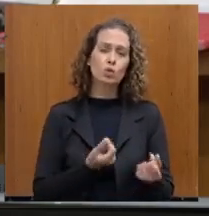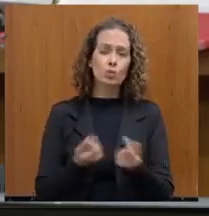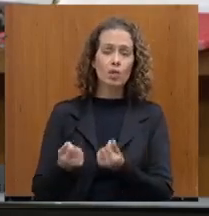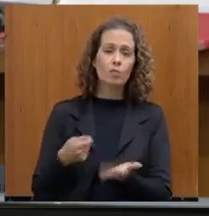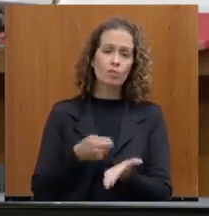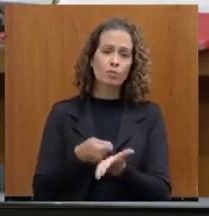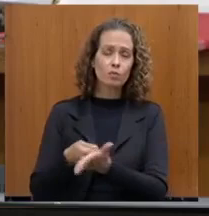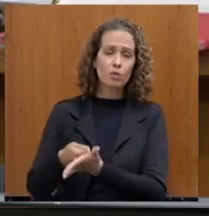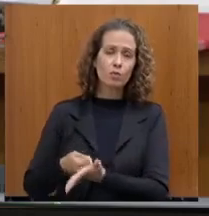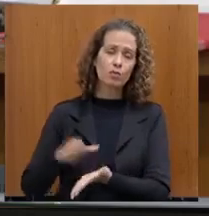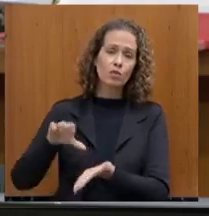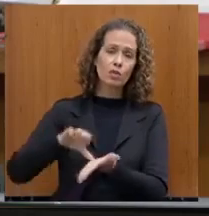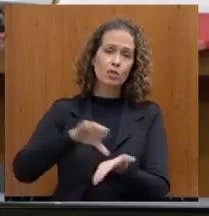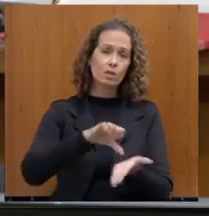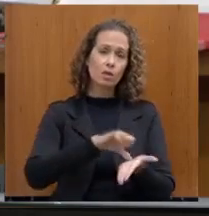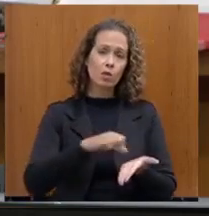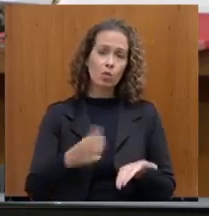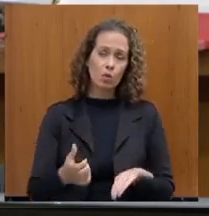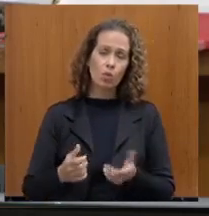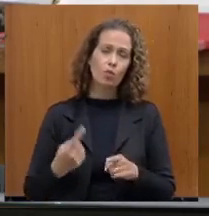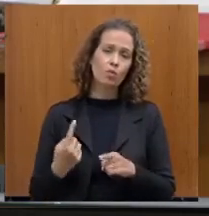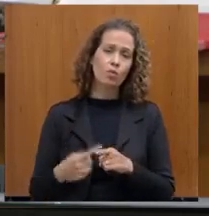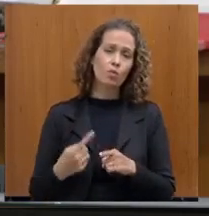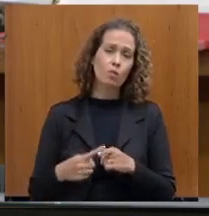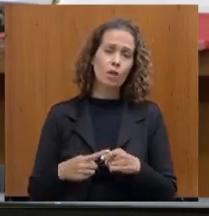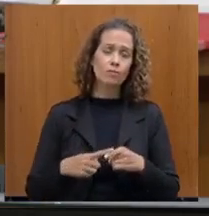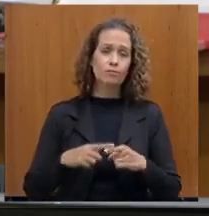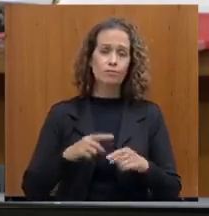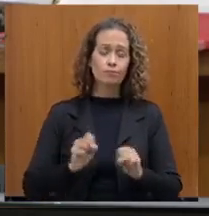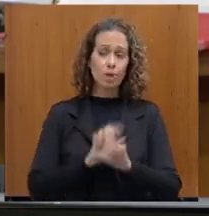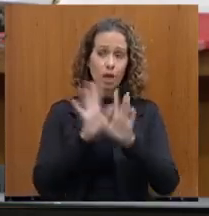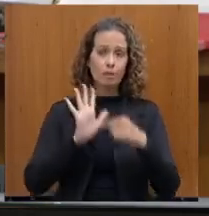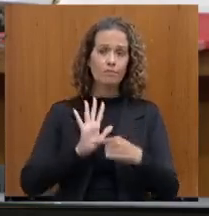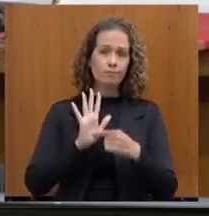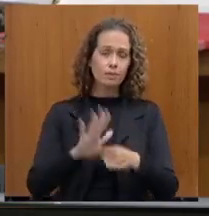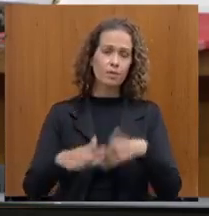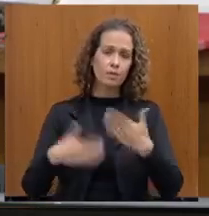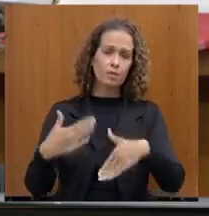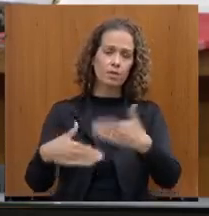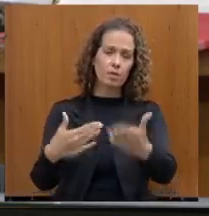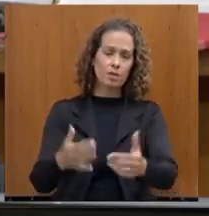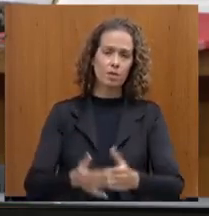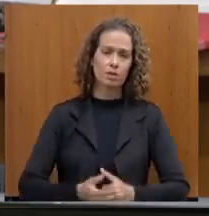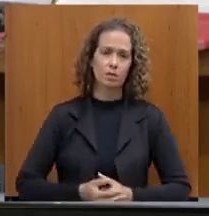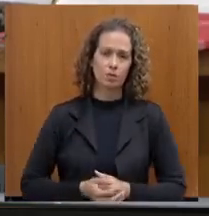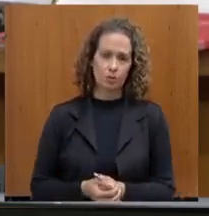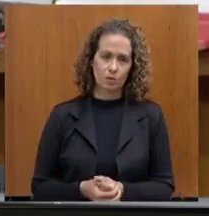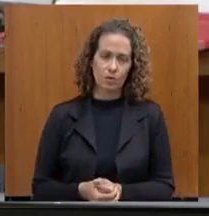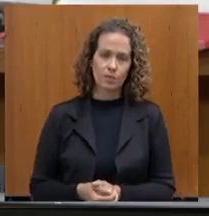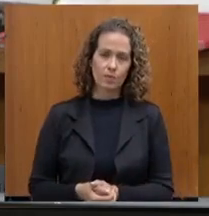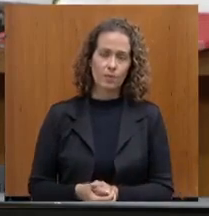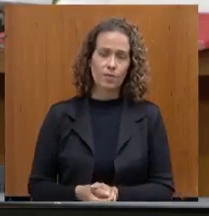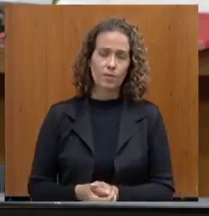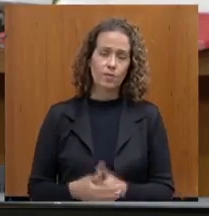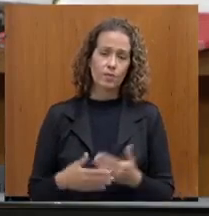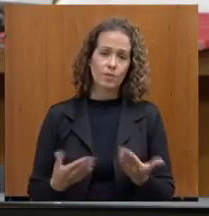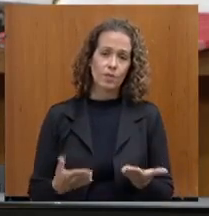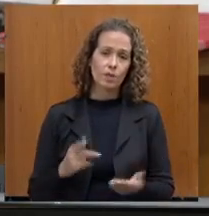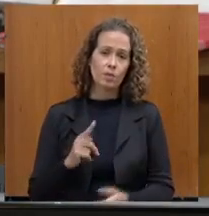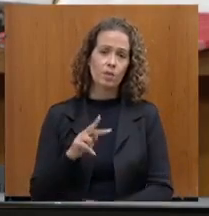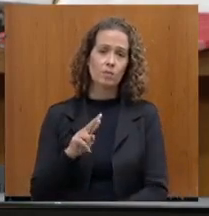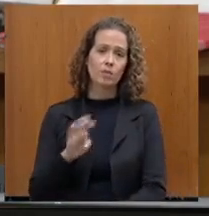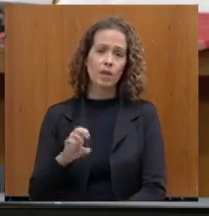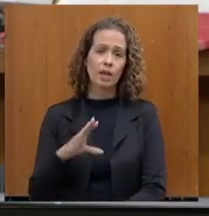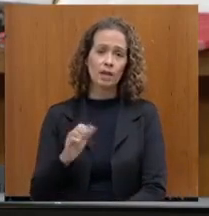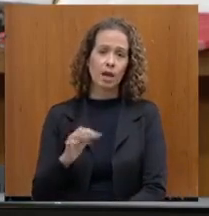dar maior celeridade e transparência ao processo. Com relação aos precatórios, os precatórios, o